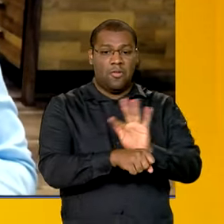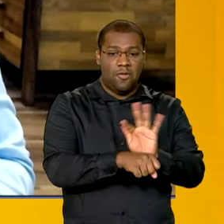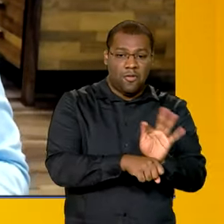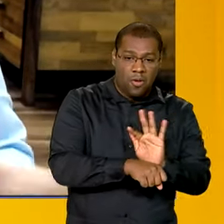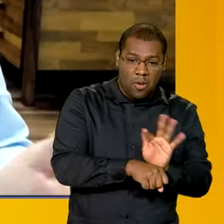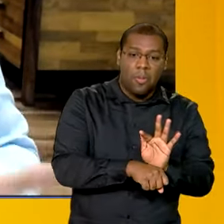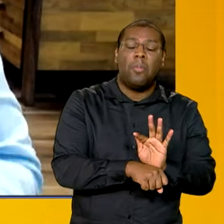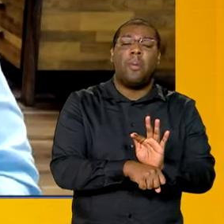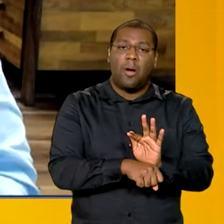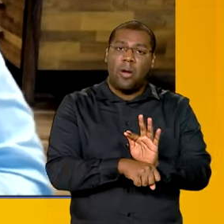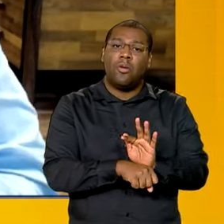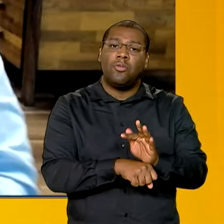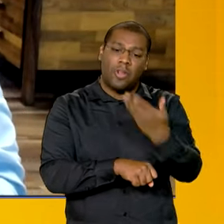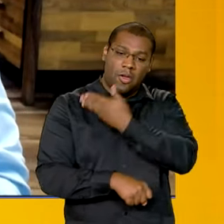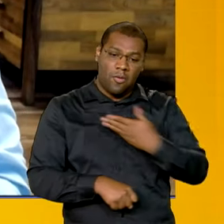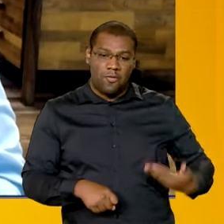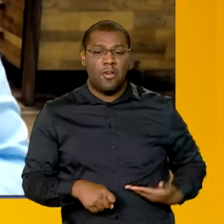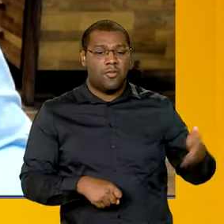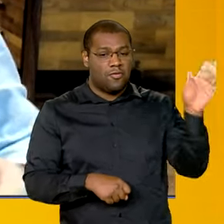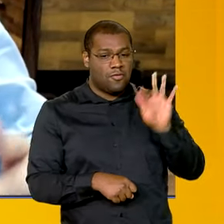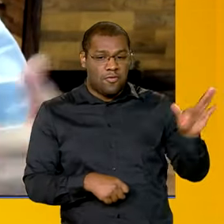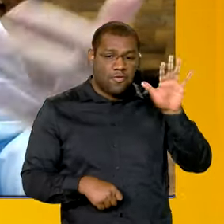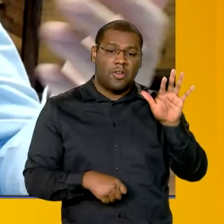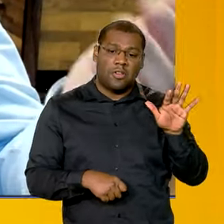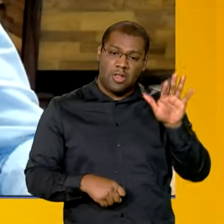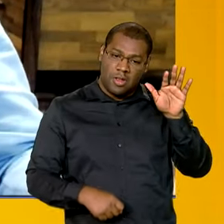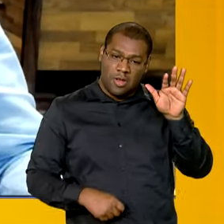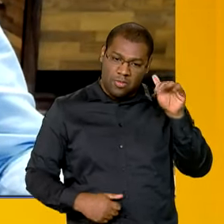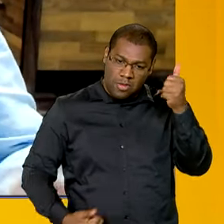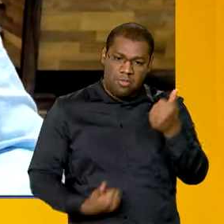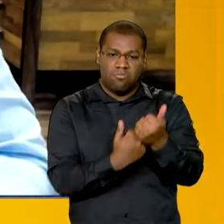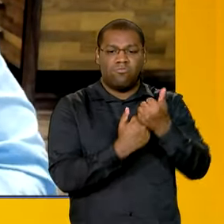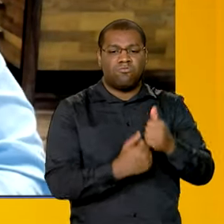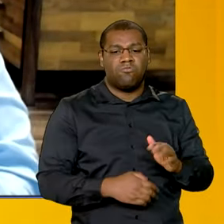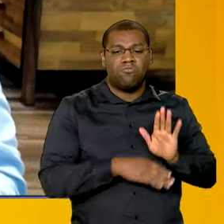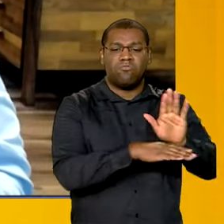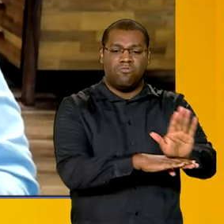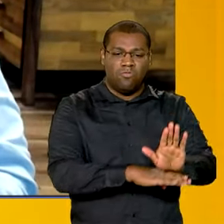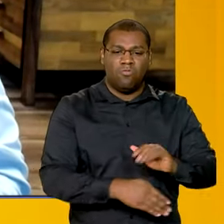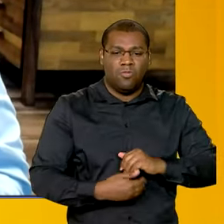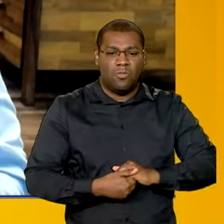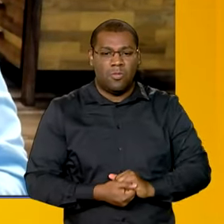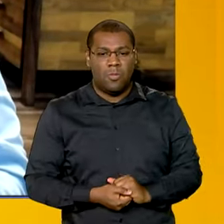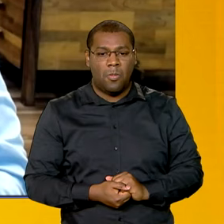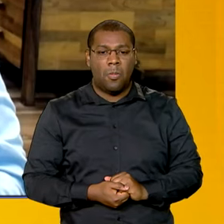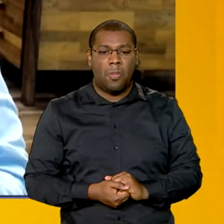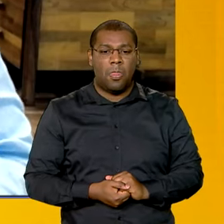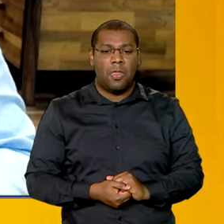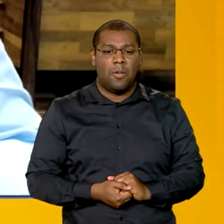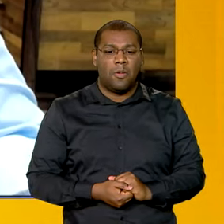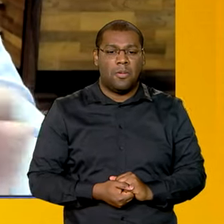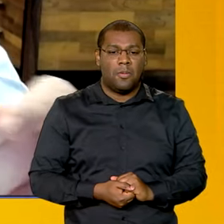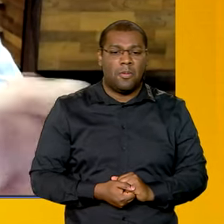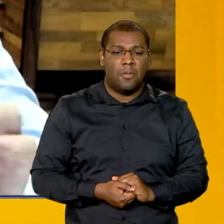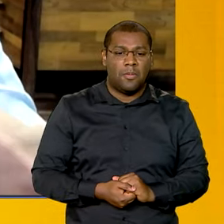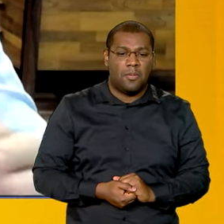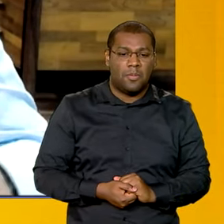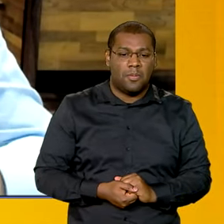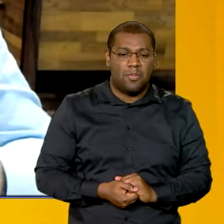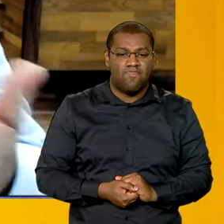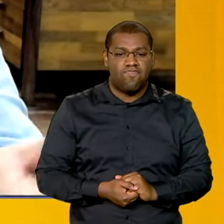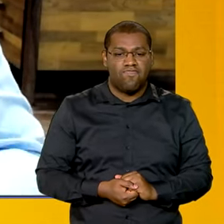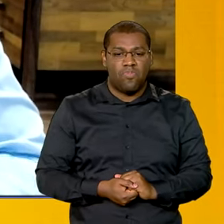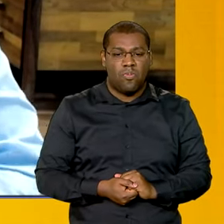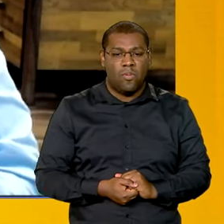Itacoari, dessas medidas que estão beneficiadas. De novo, agora também, tivemos que fazer um ajuste